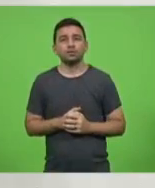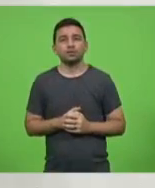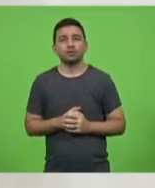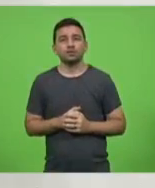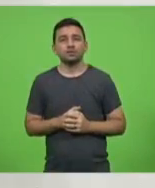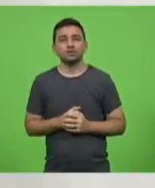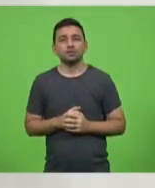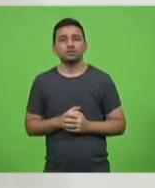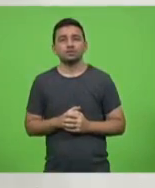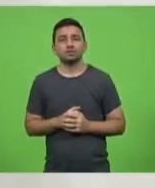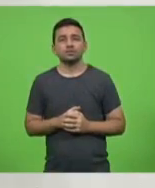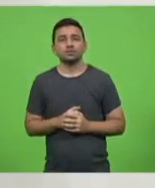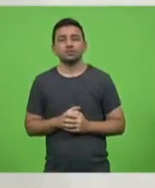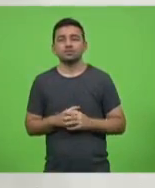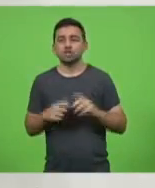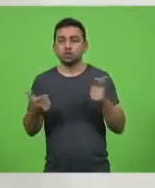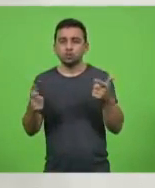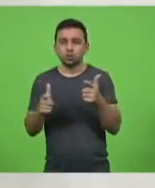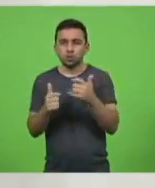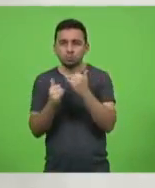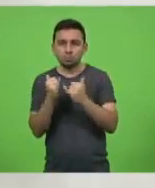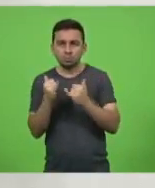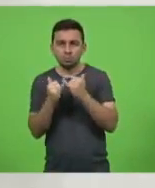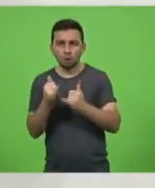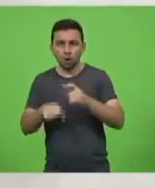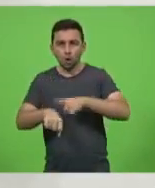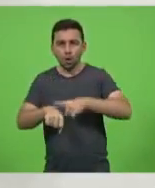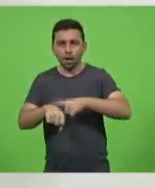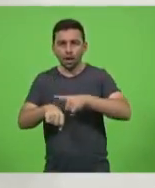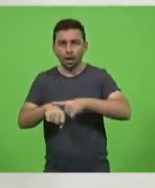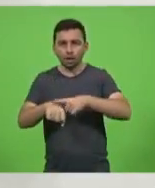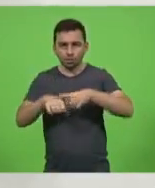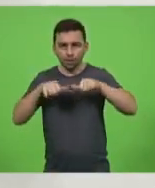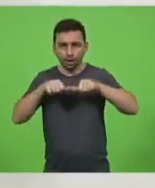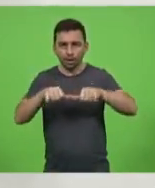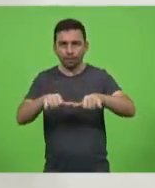diminuir parcialmente o horário de um supermercado,